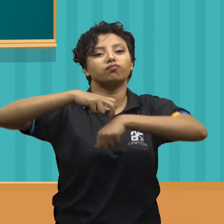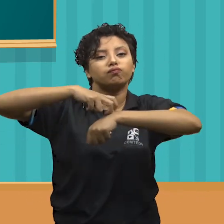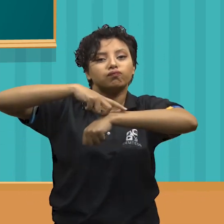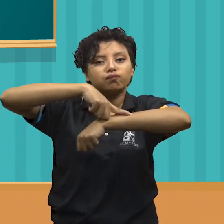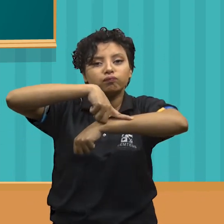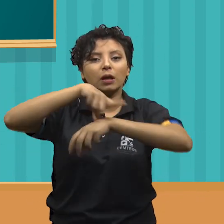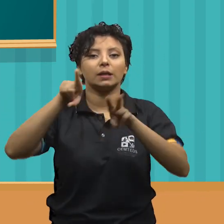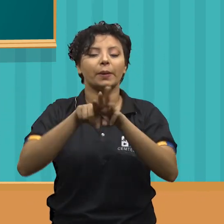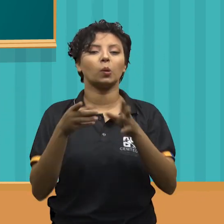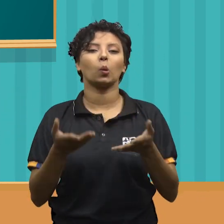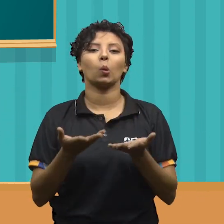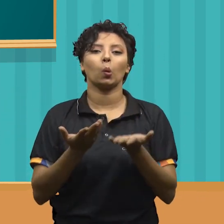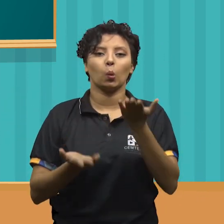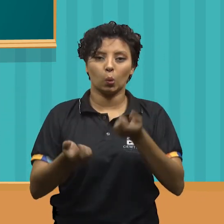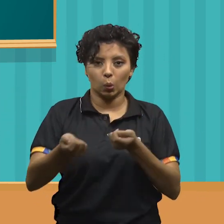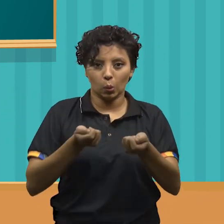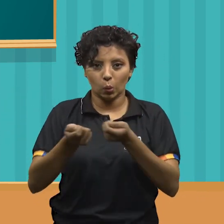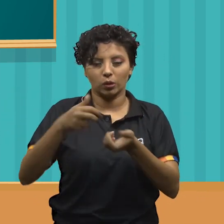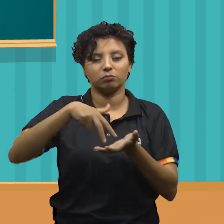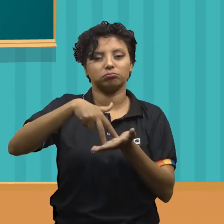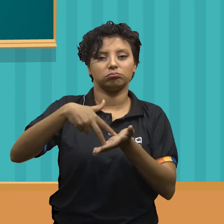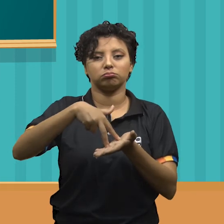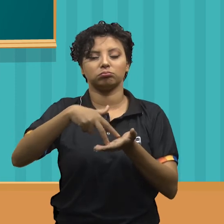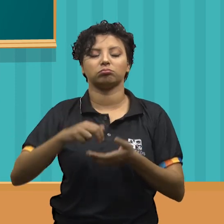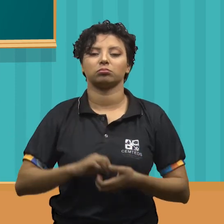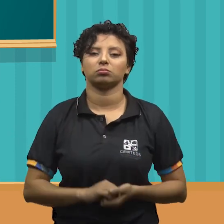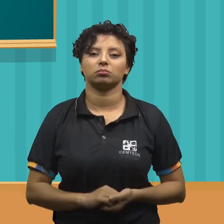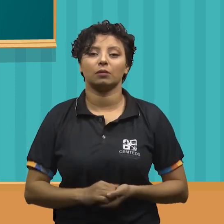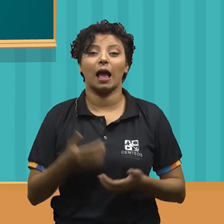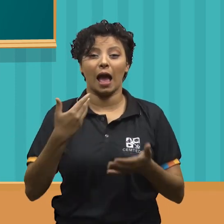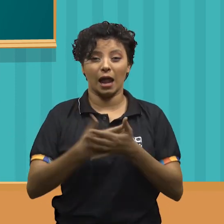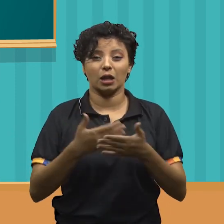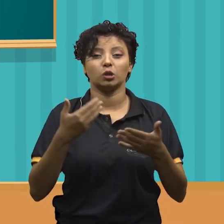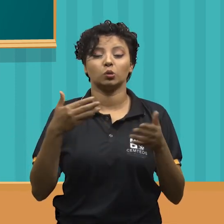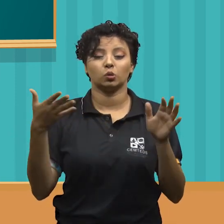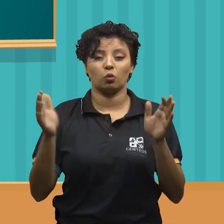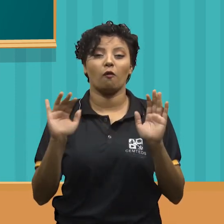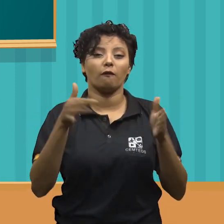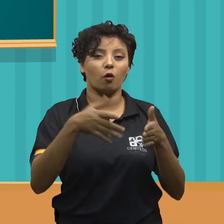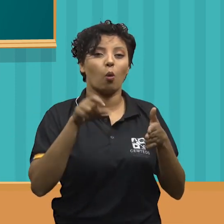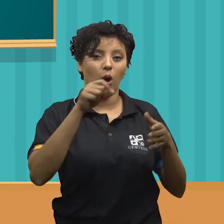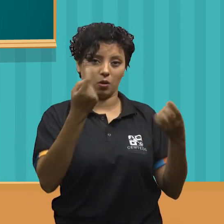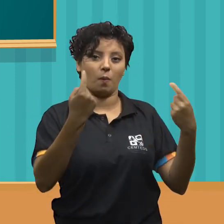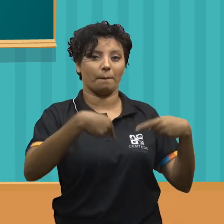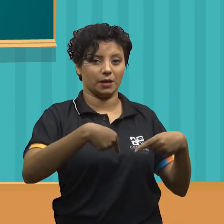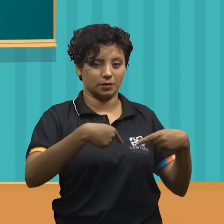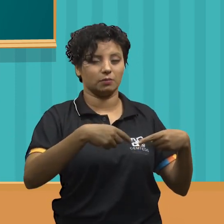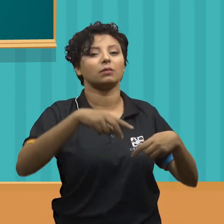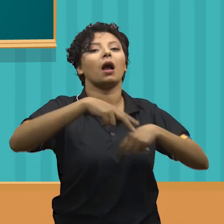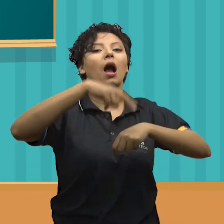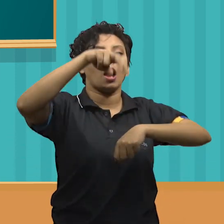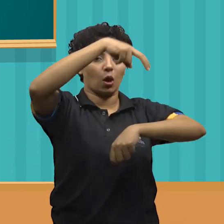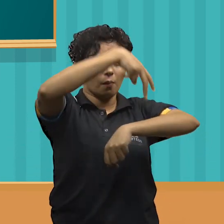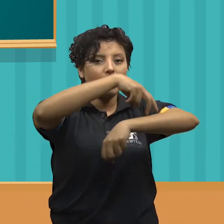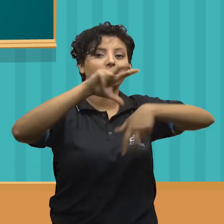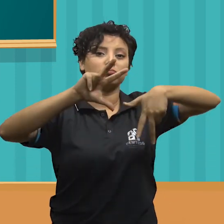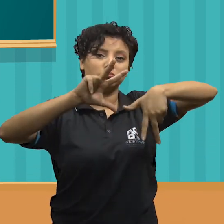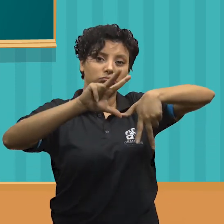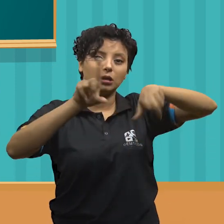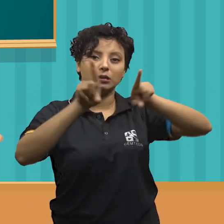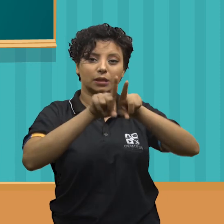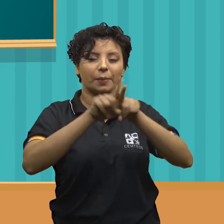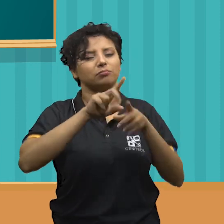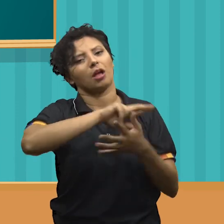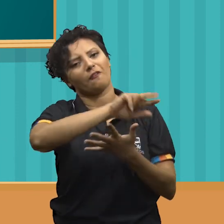flexibilidade e coordenação motora. Na aula de hoje, focamos nas ginásticas competitivas, acrobática e rítmica.